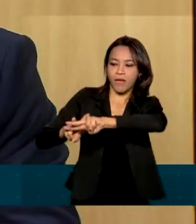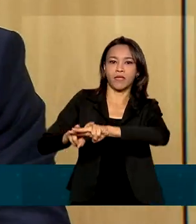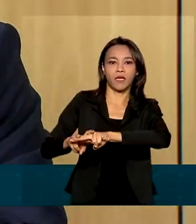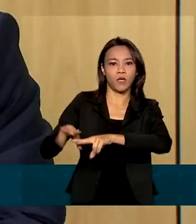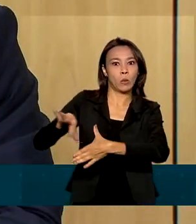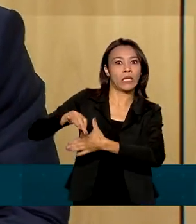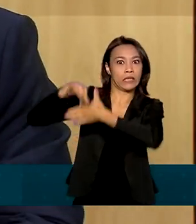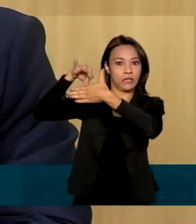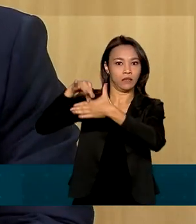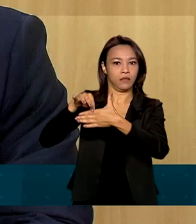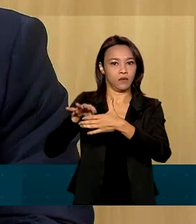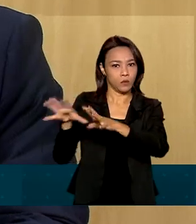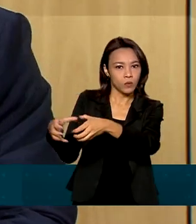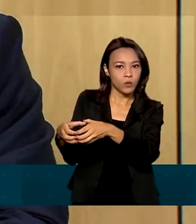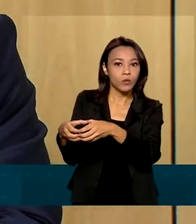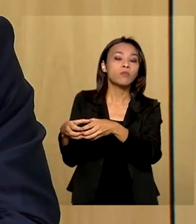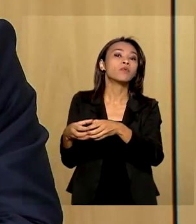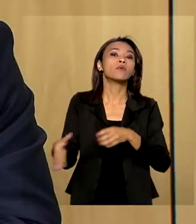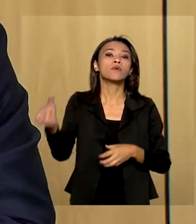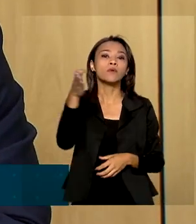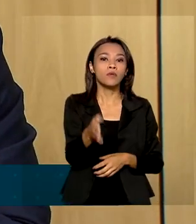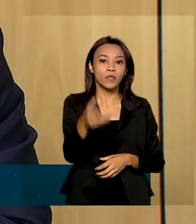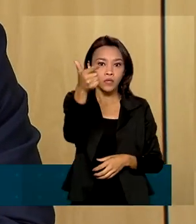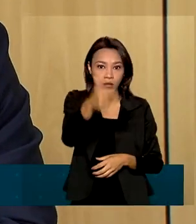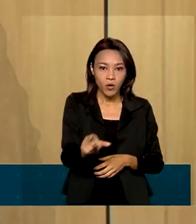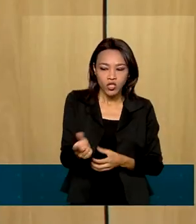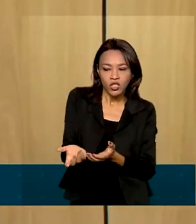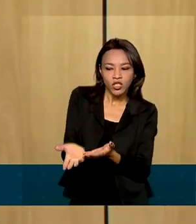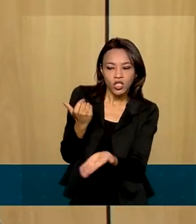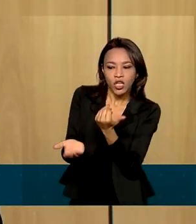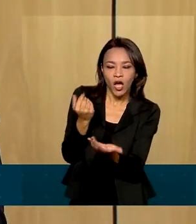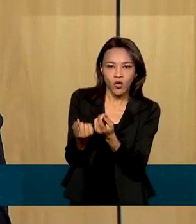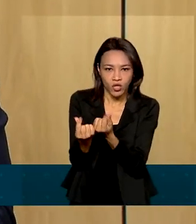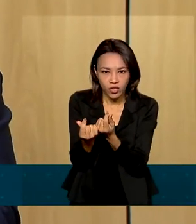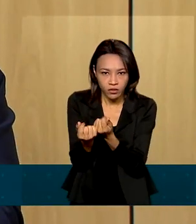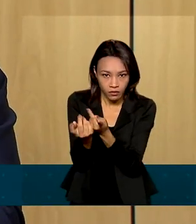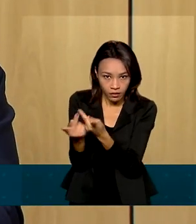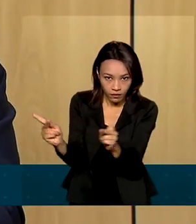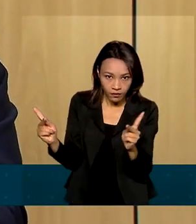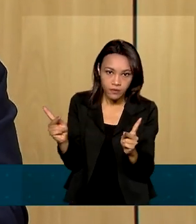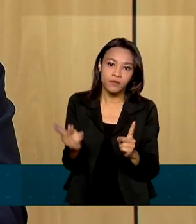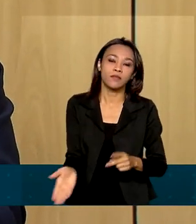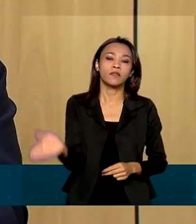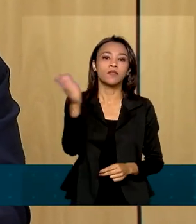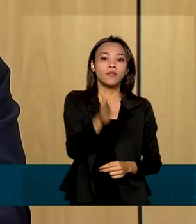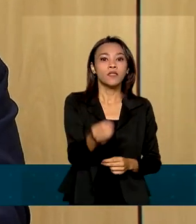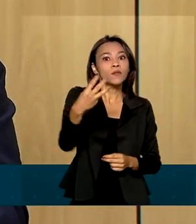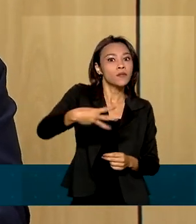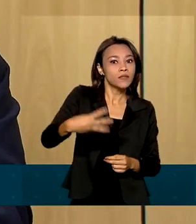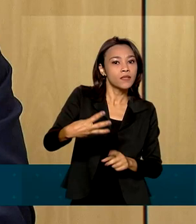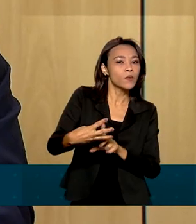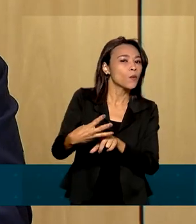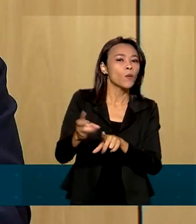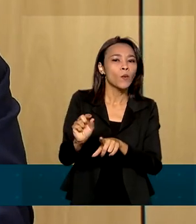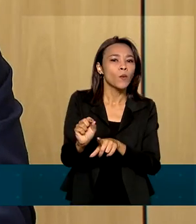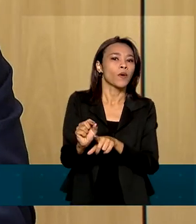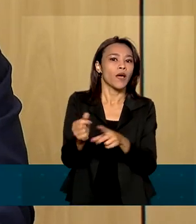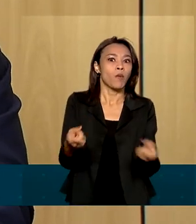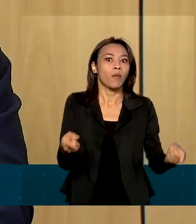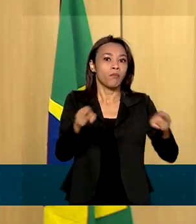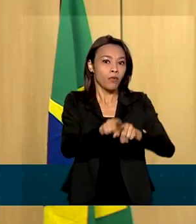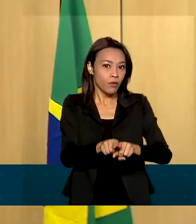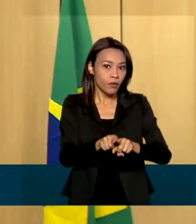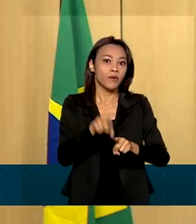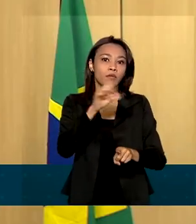O segundo ponto importantíssimo é a descapitalização. E o terceiro, também muito importante, que a cooperação policial